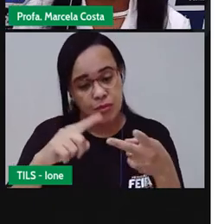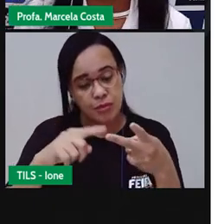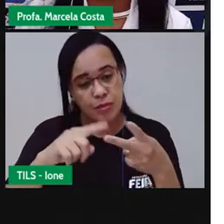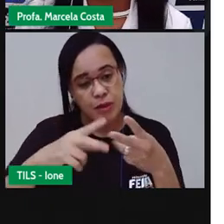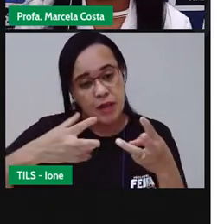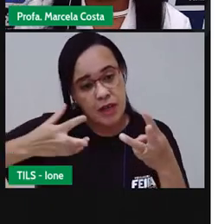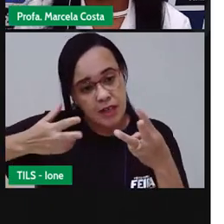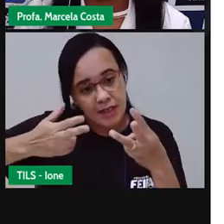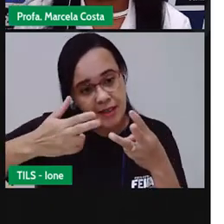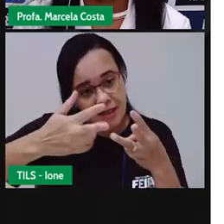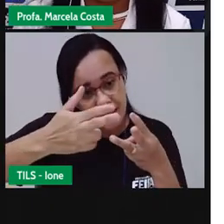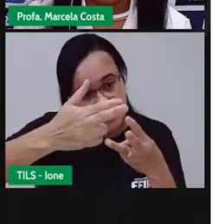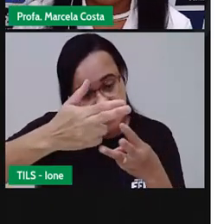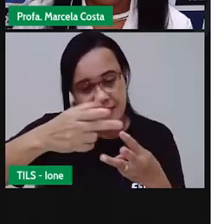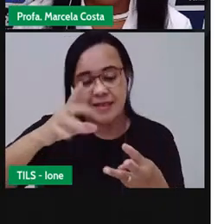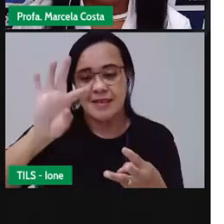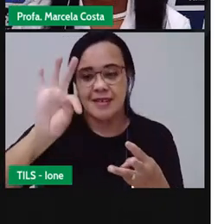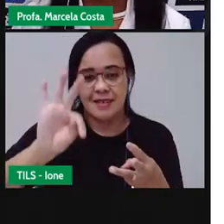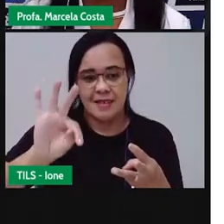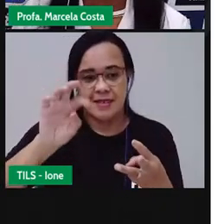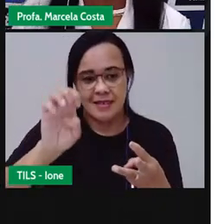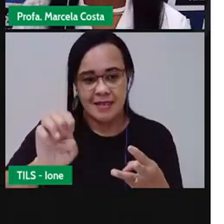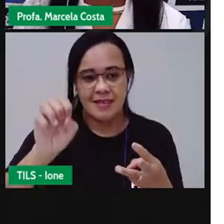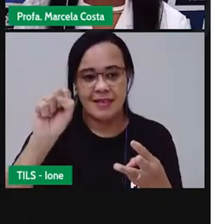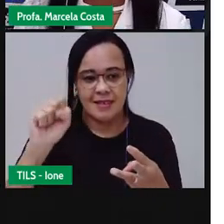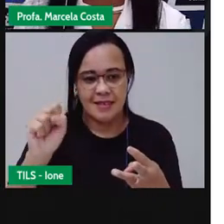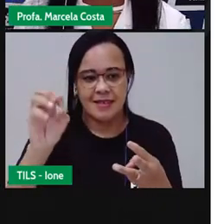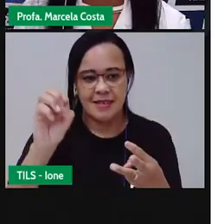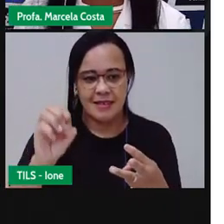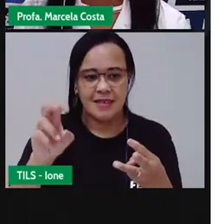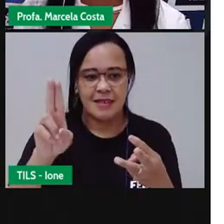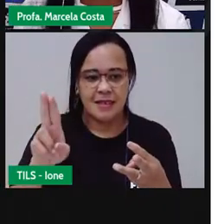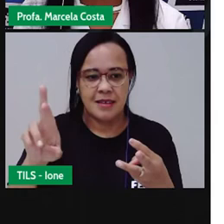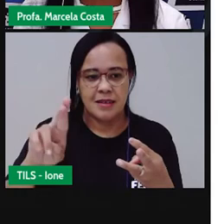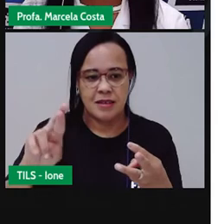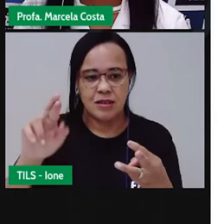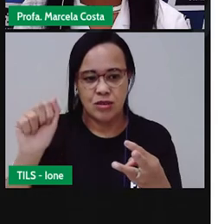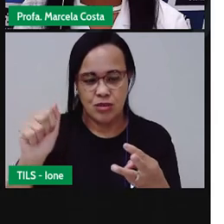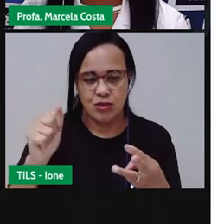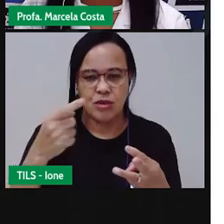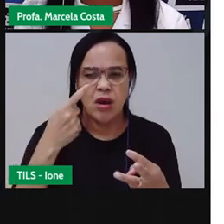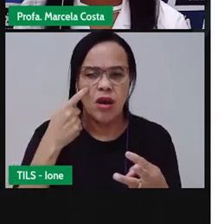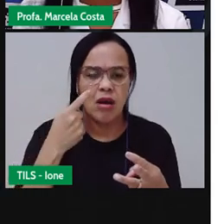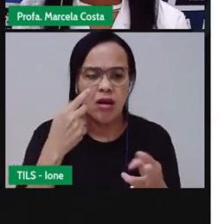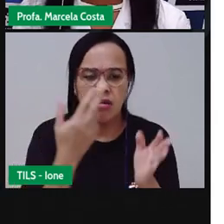ver as regras dessa brincadeira. Olha os símbolos que são feitos com as mãos.